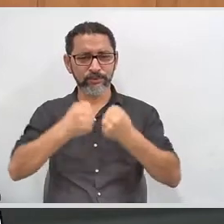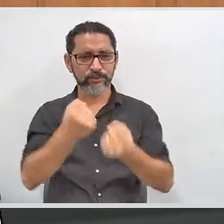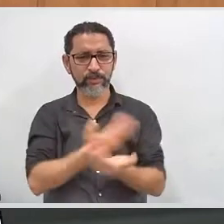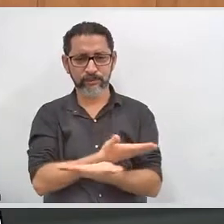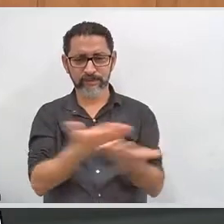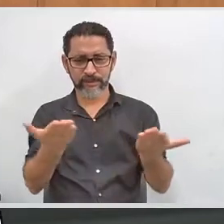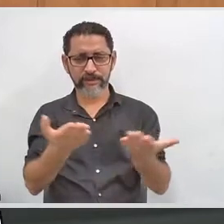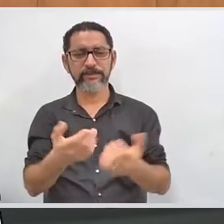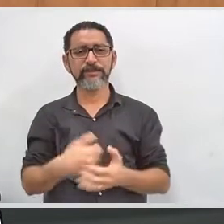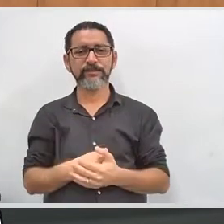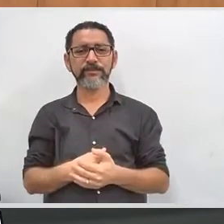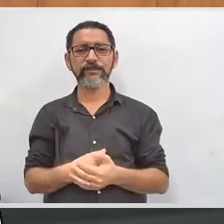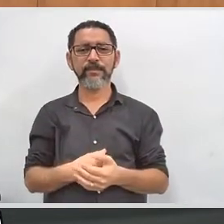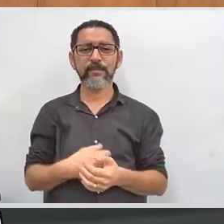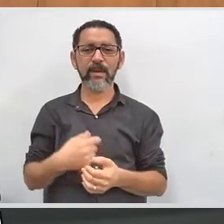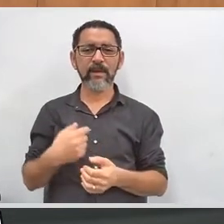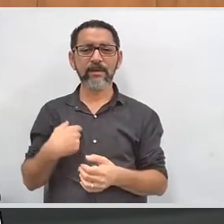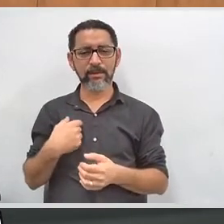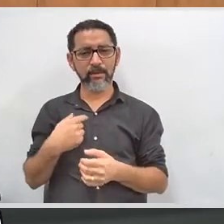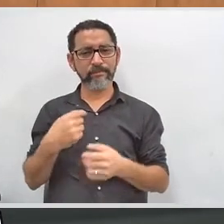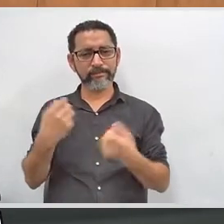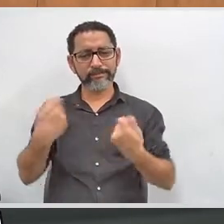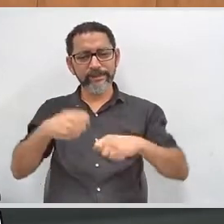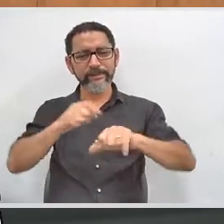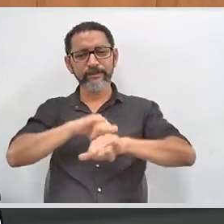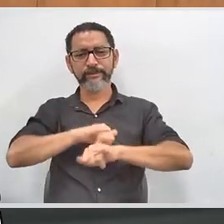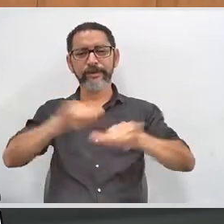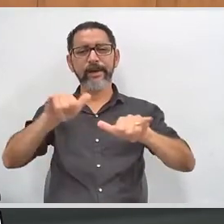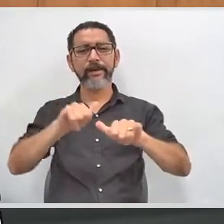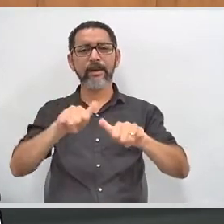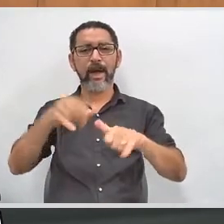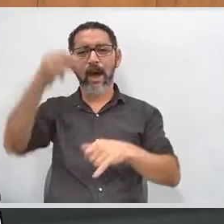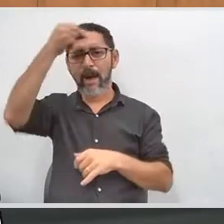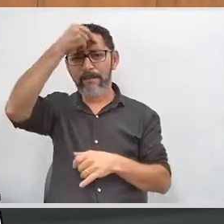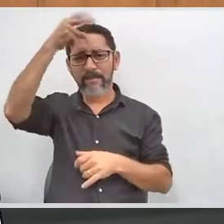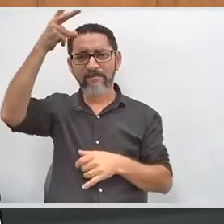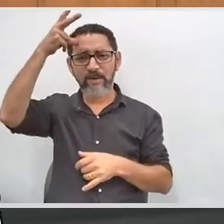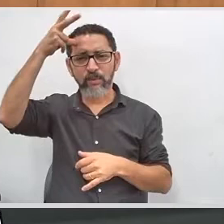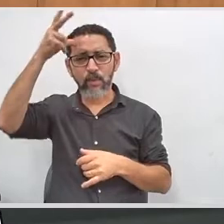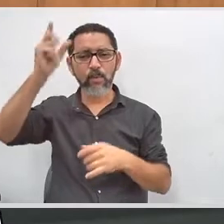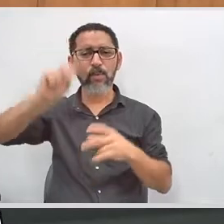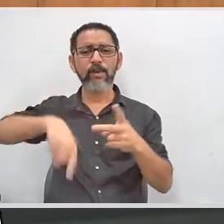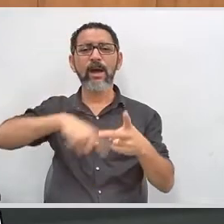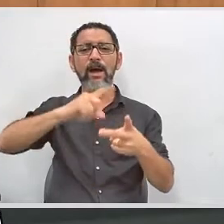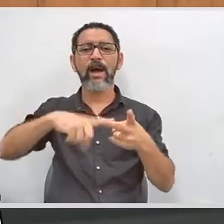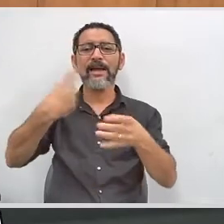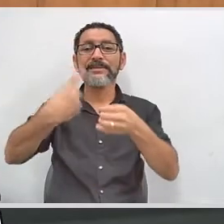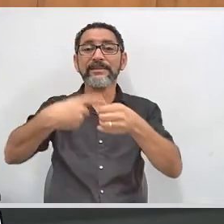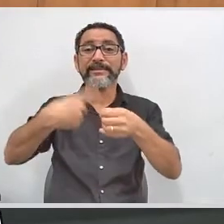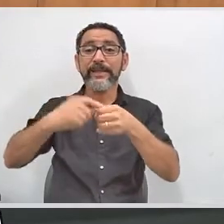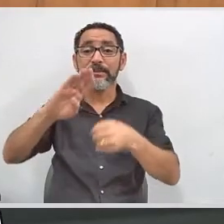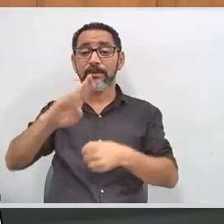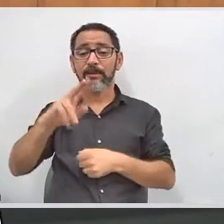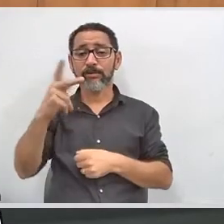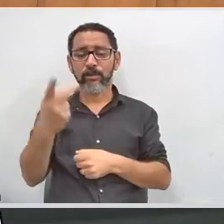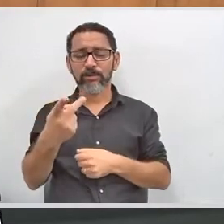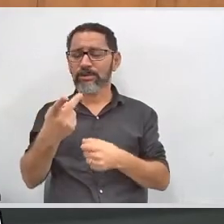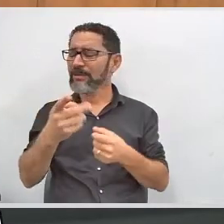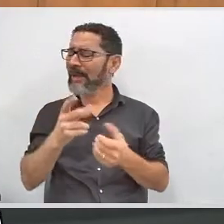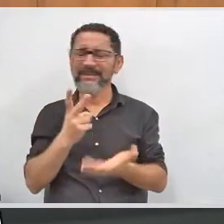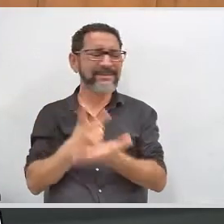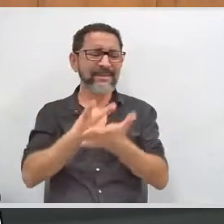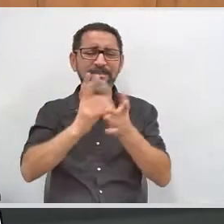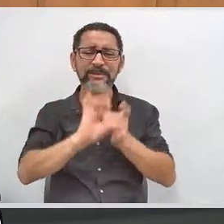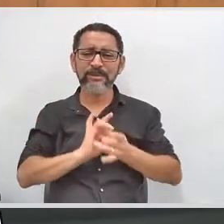Quero dizer que o município de Belo Horizonte, a prefeitura, a Secretaria Municipal de Educação se colocam à